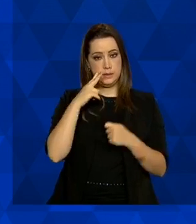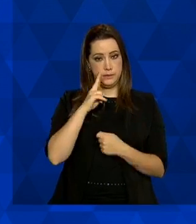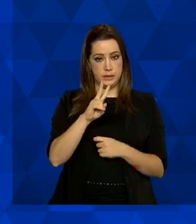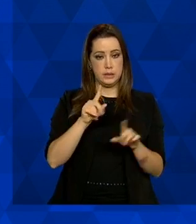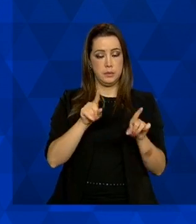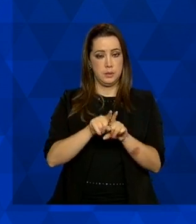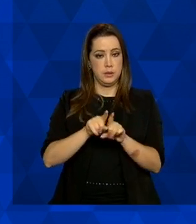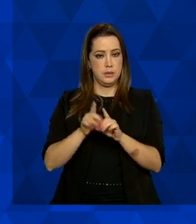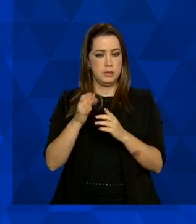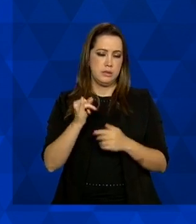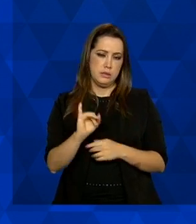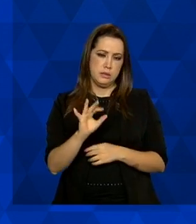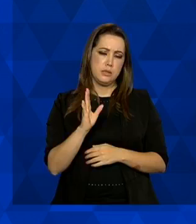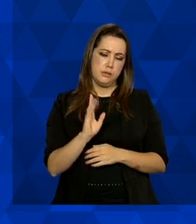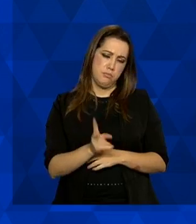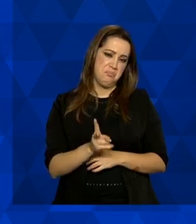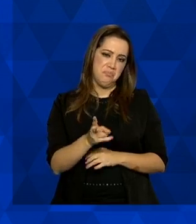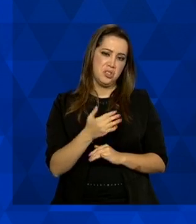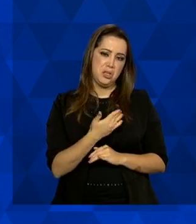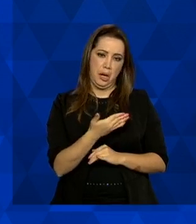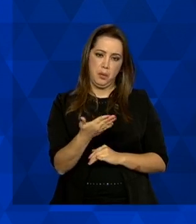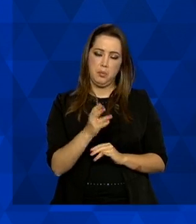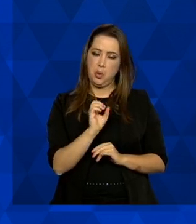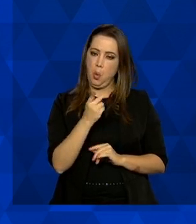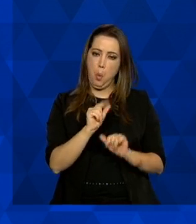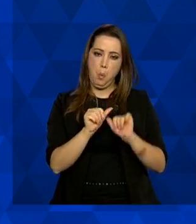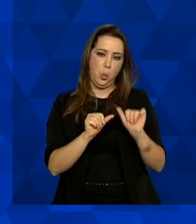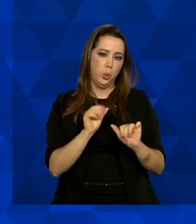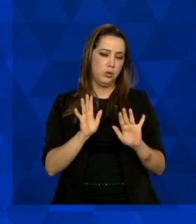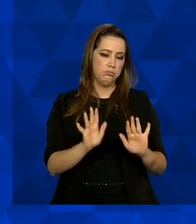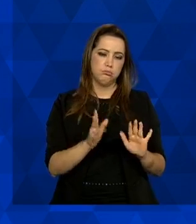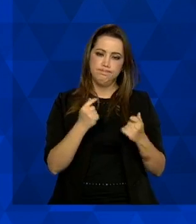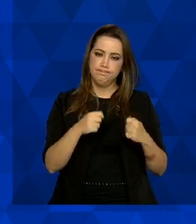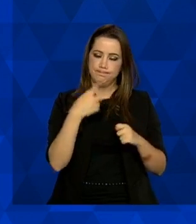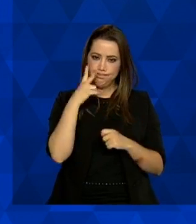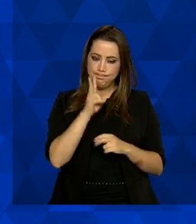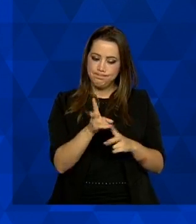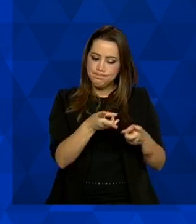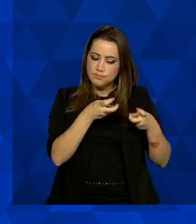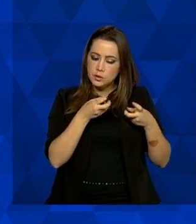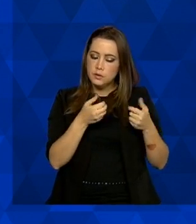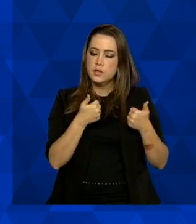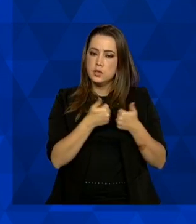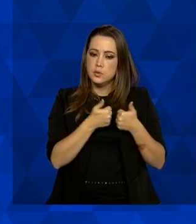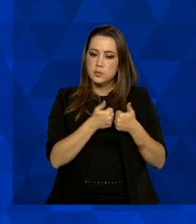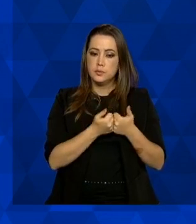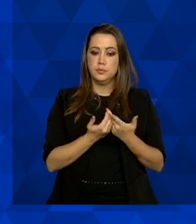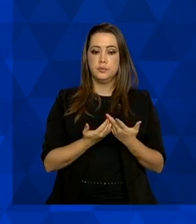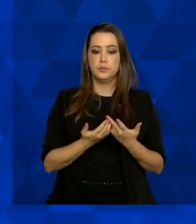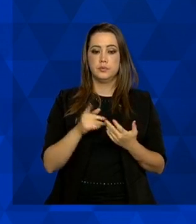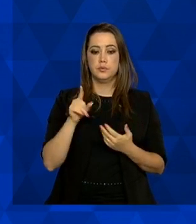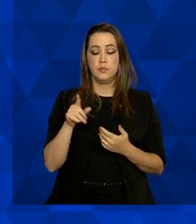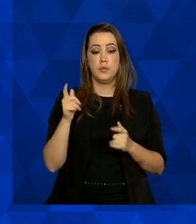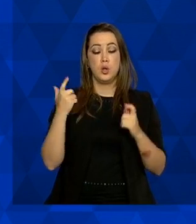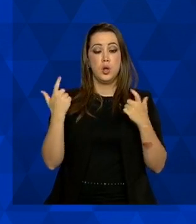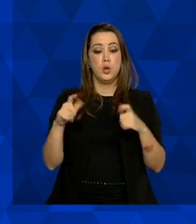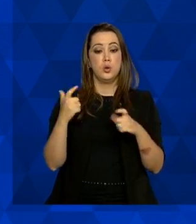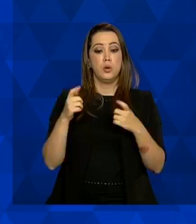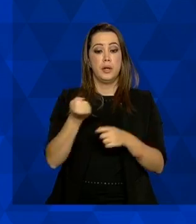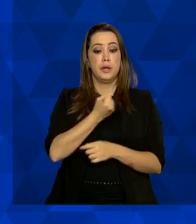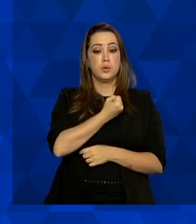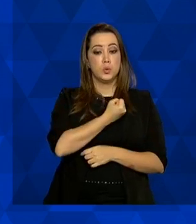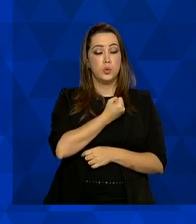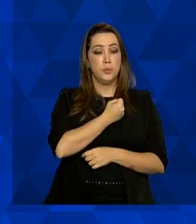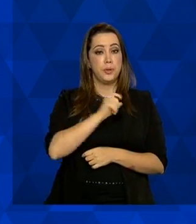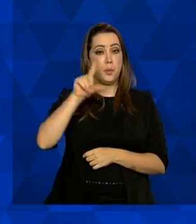essas tendências permanecem ao longo das semanas. Próximo. Finalmente, as regiões com as menores